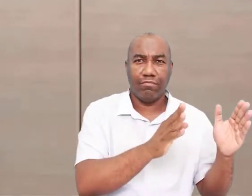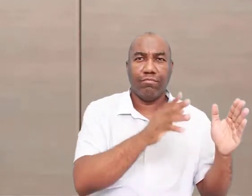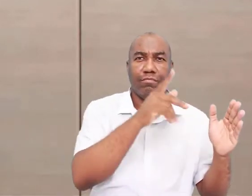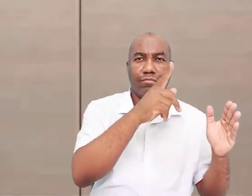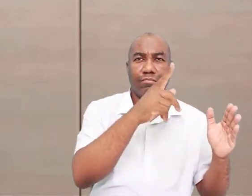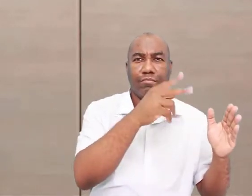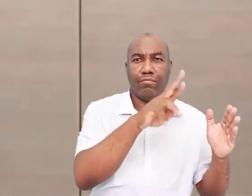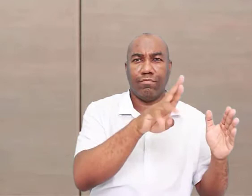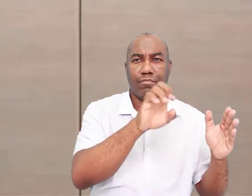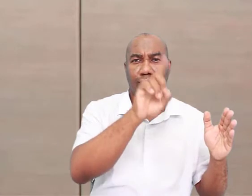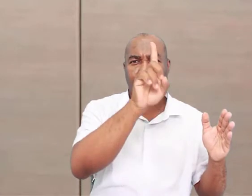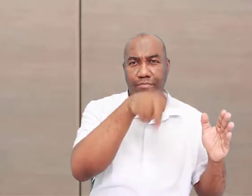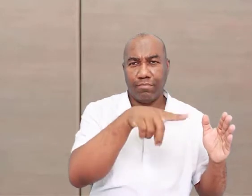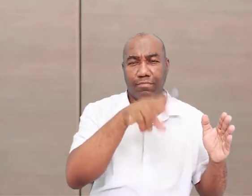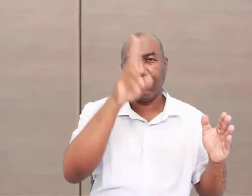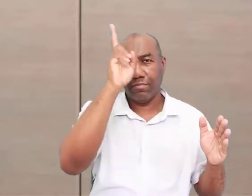-história.